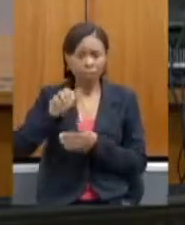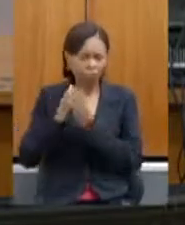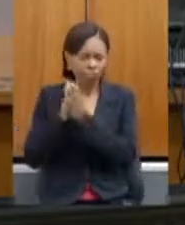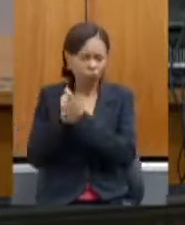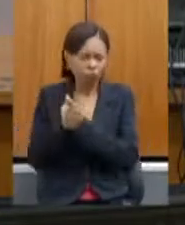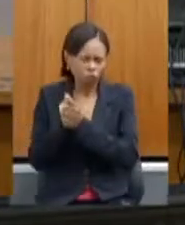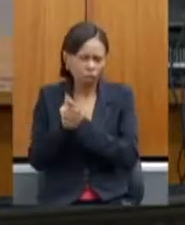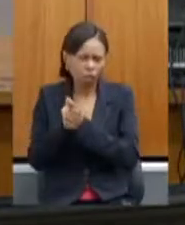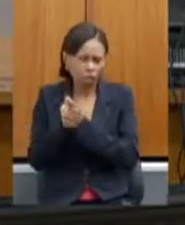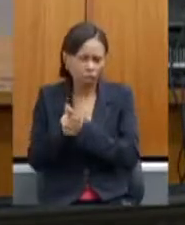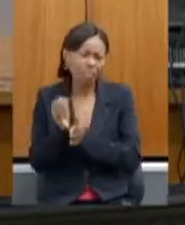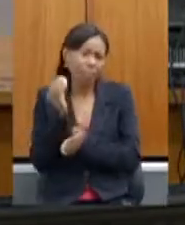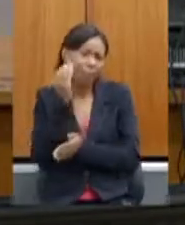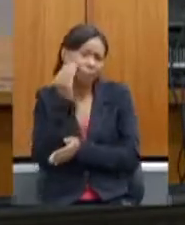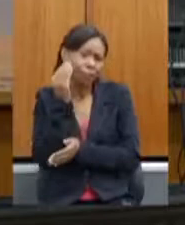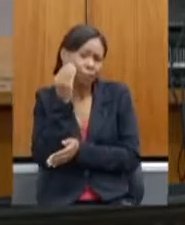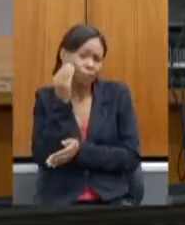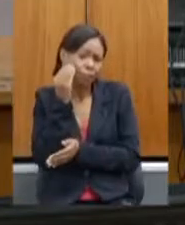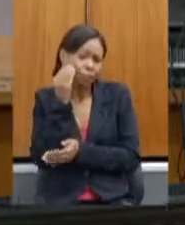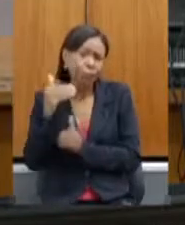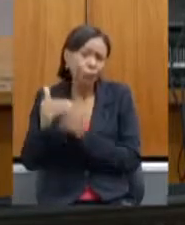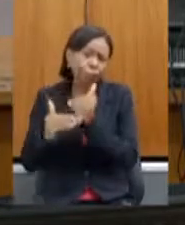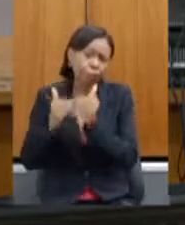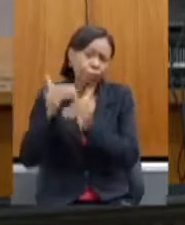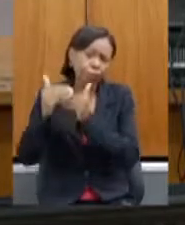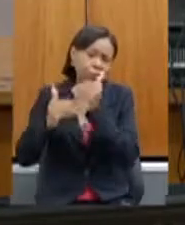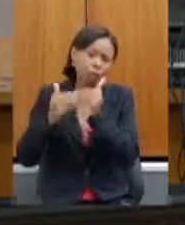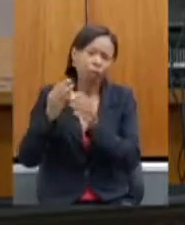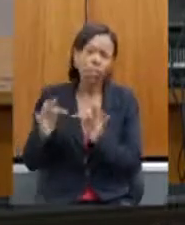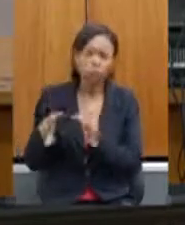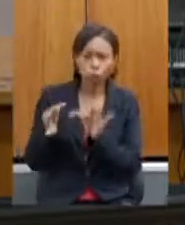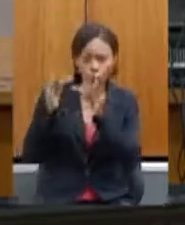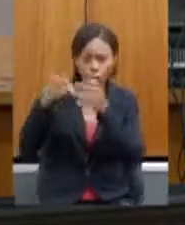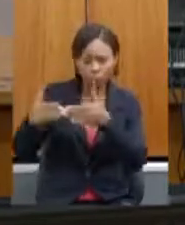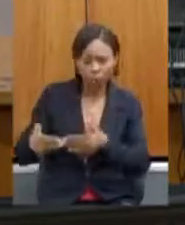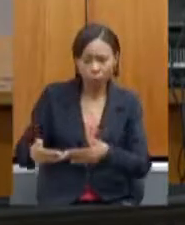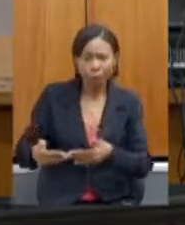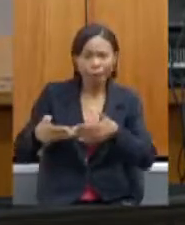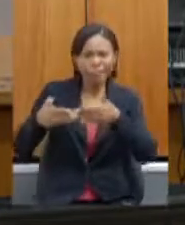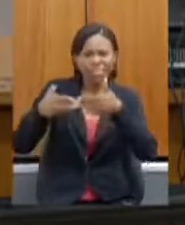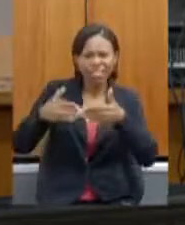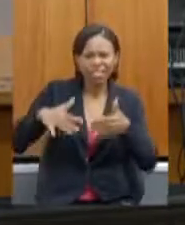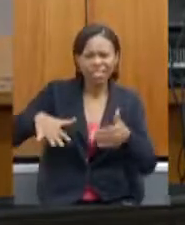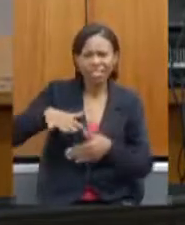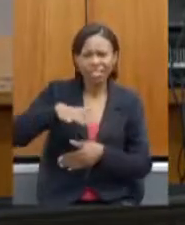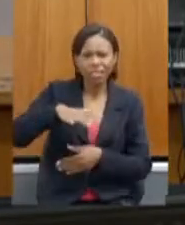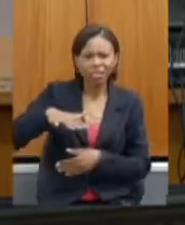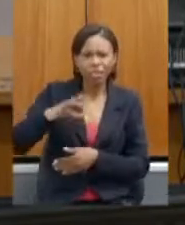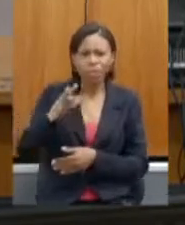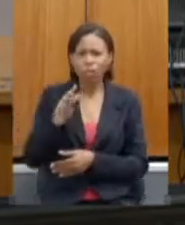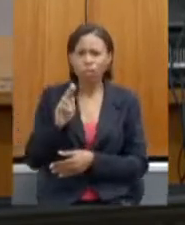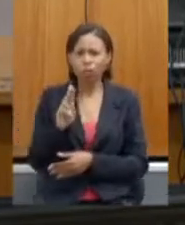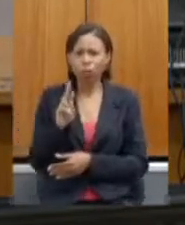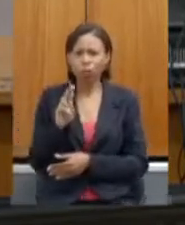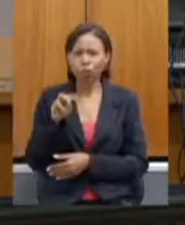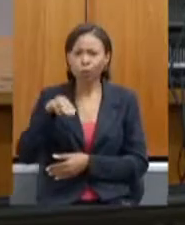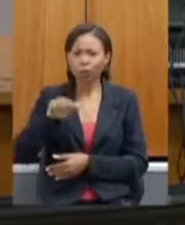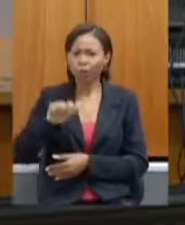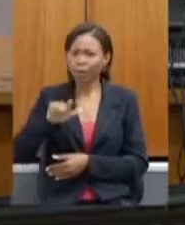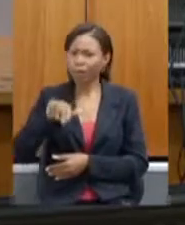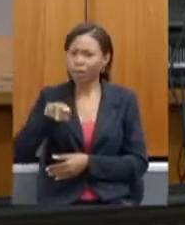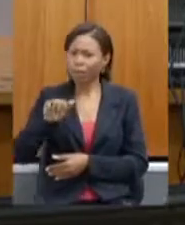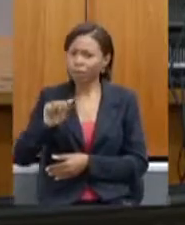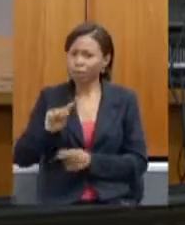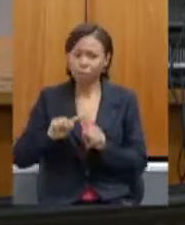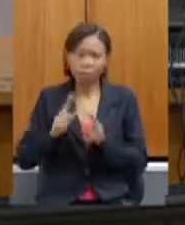tecnologia das barraginhas da região de Turmalina, e a gente não vê essa produção de água com potencial que